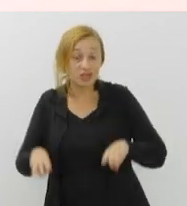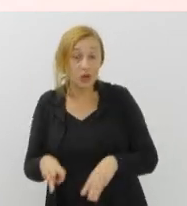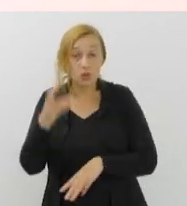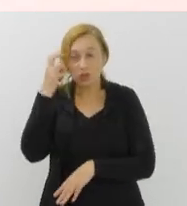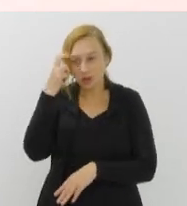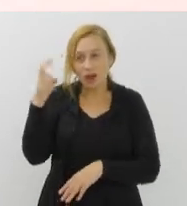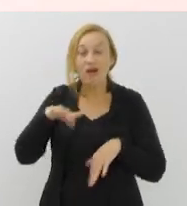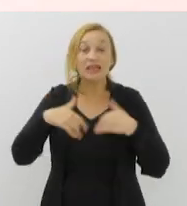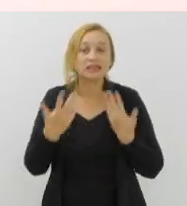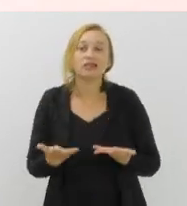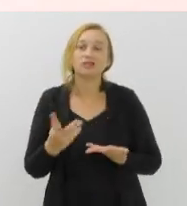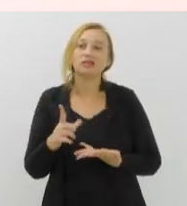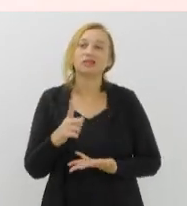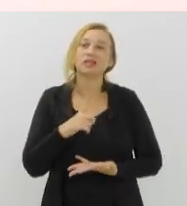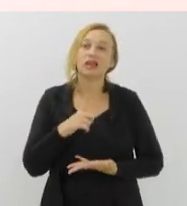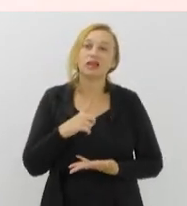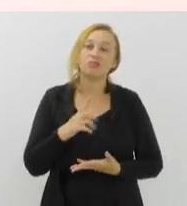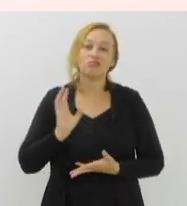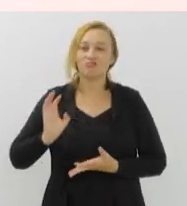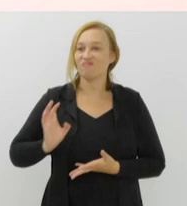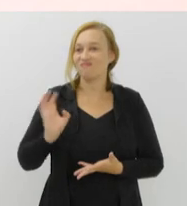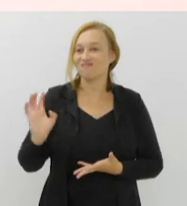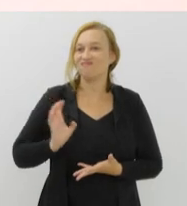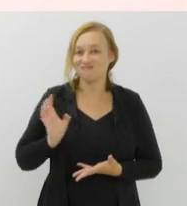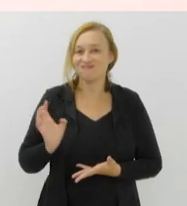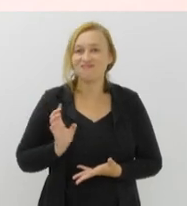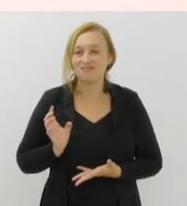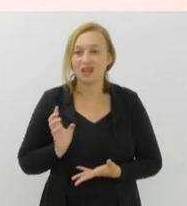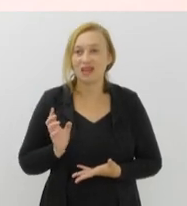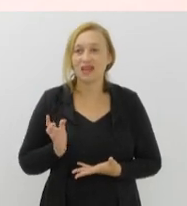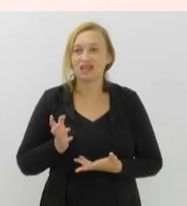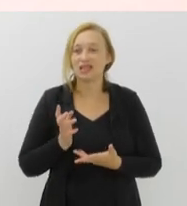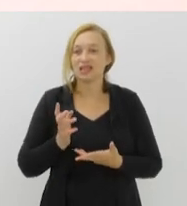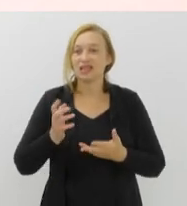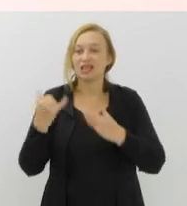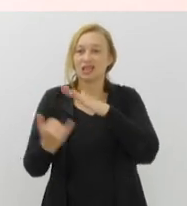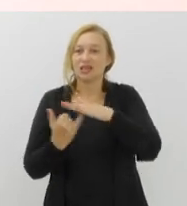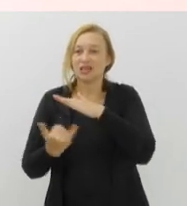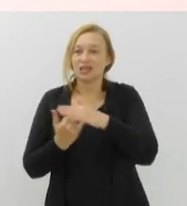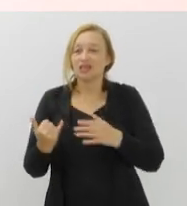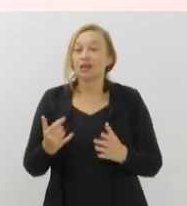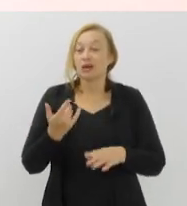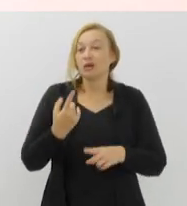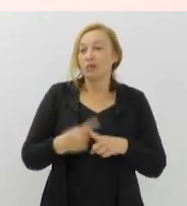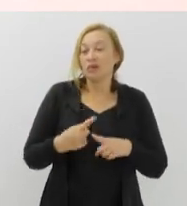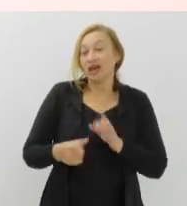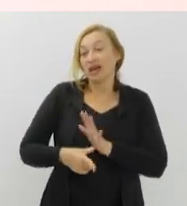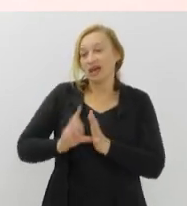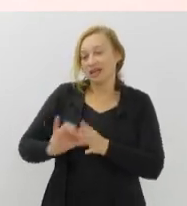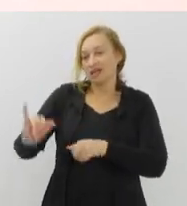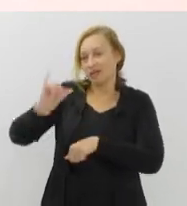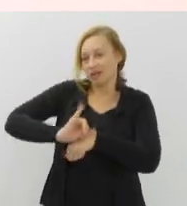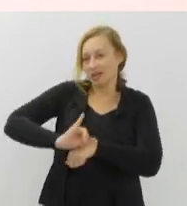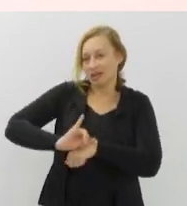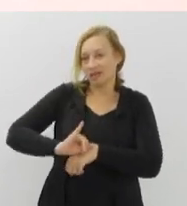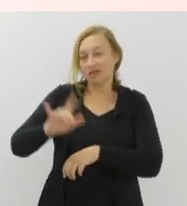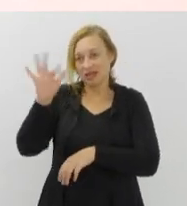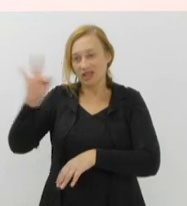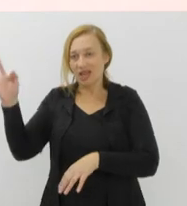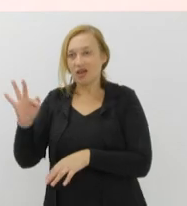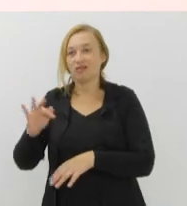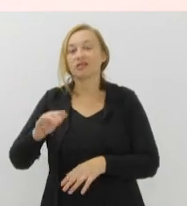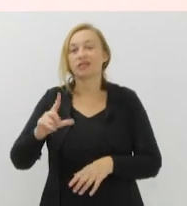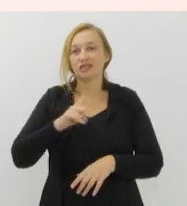Então, assim, nós temos uma riqueza de instituições, até porque fomos capital federal, né? Então, nós temos esse privilégio. E, assim,